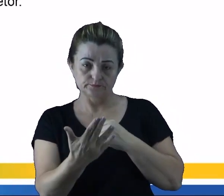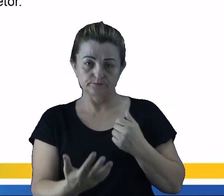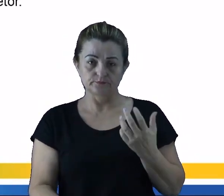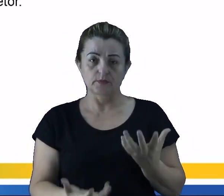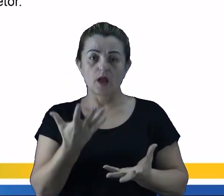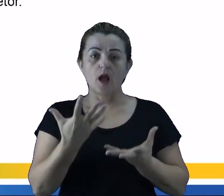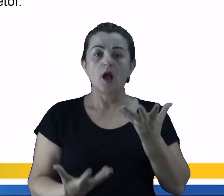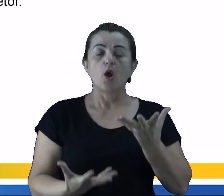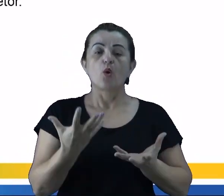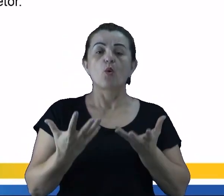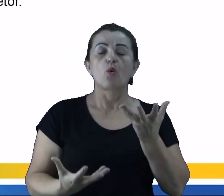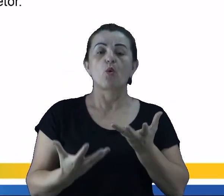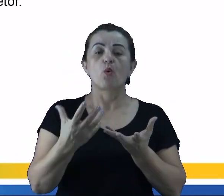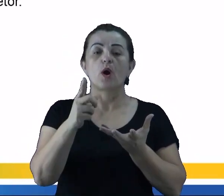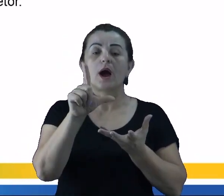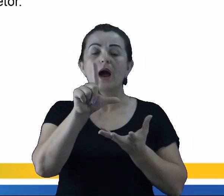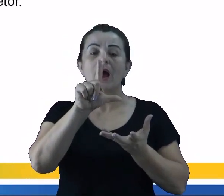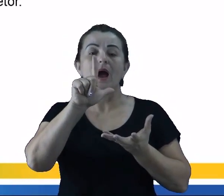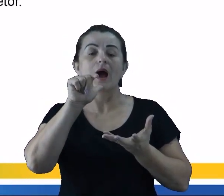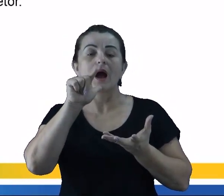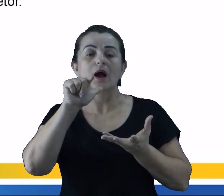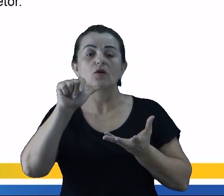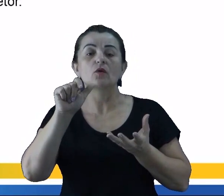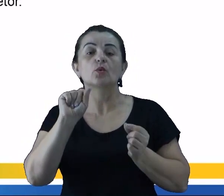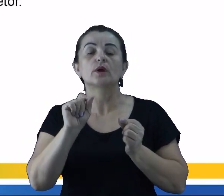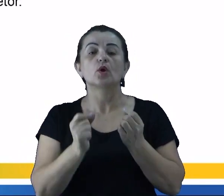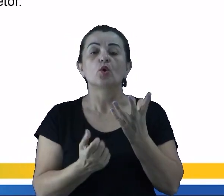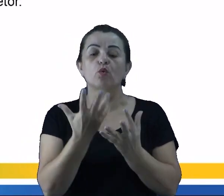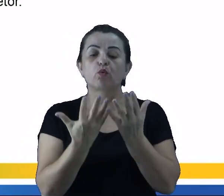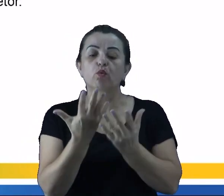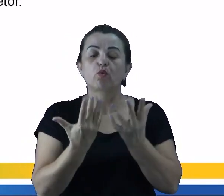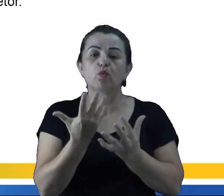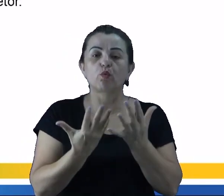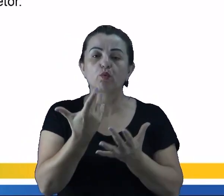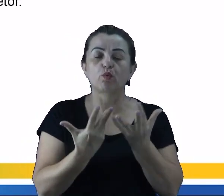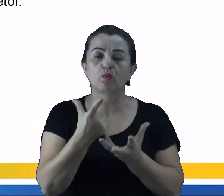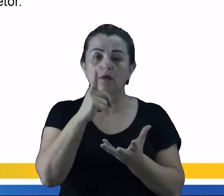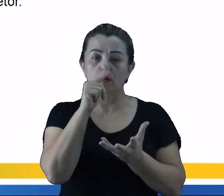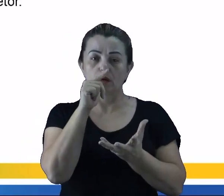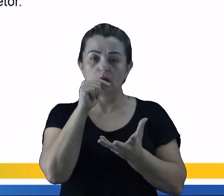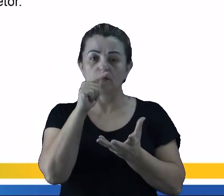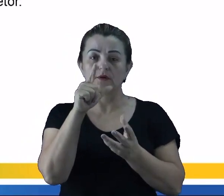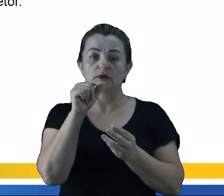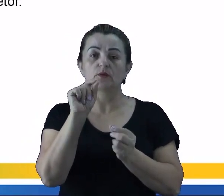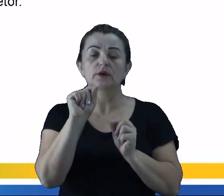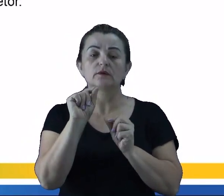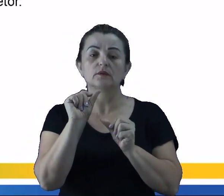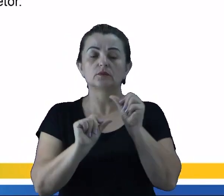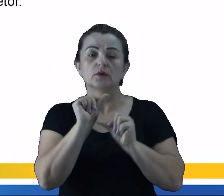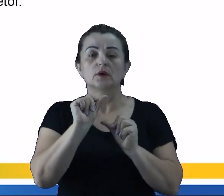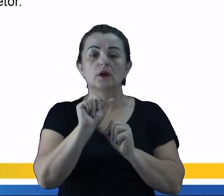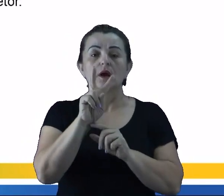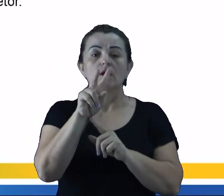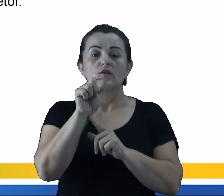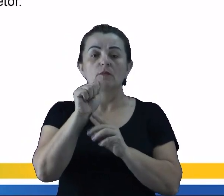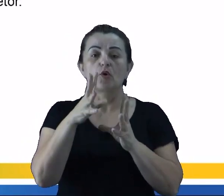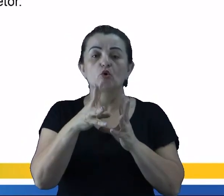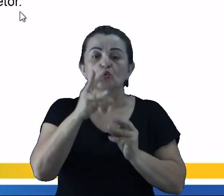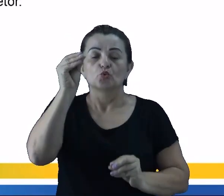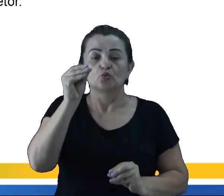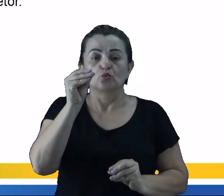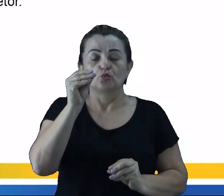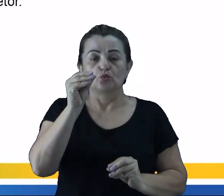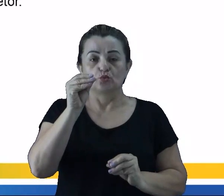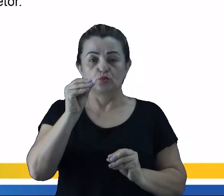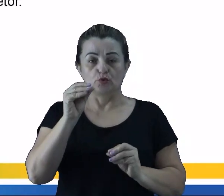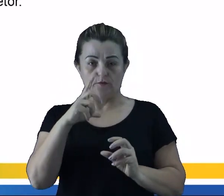começa a aquecer, a água, ela vai entrar em ebulição, né. Ela vai se tornar um vapor. Então, ela vai ser aquecida, ela vai se